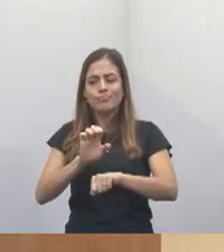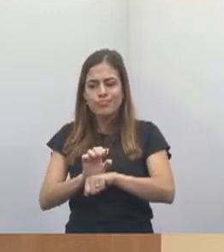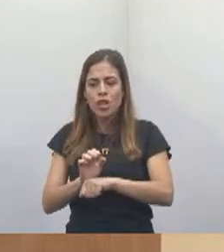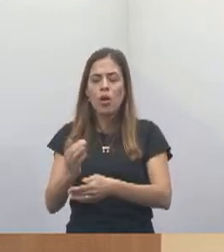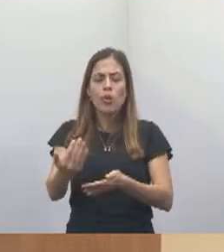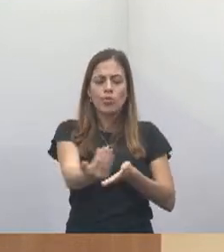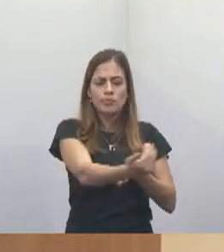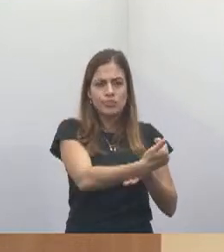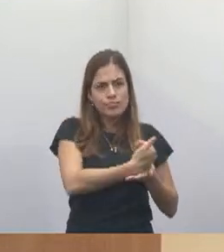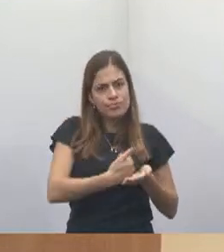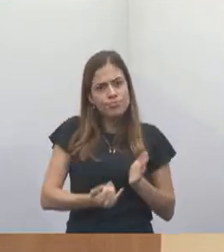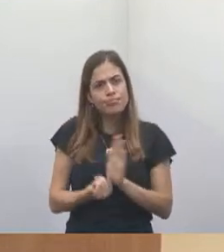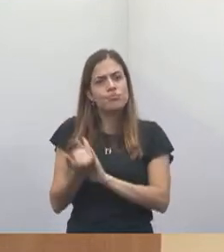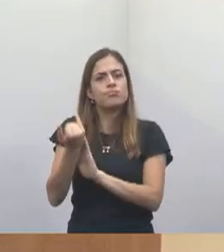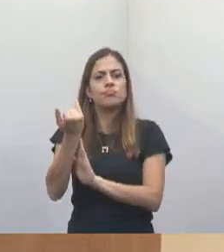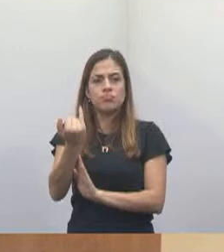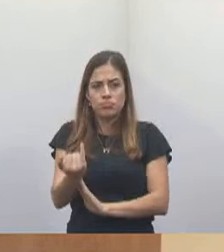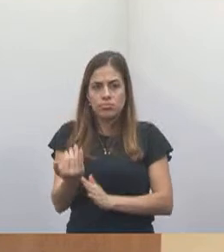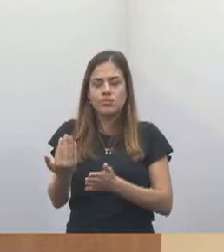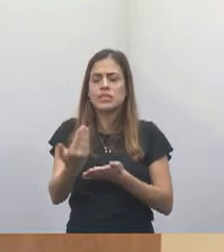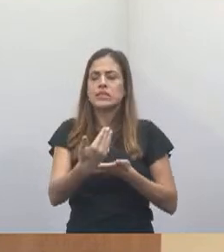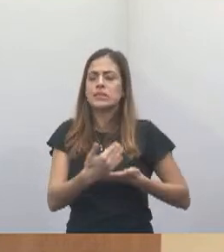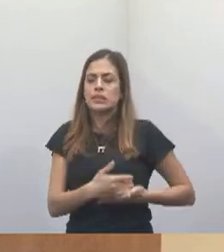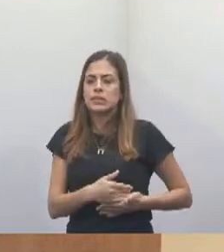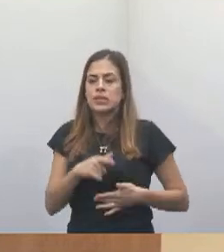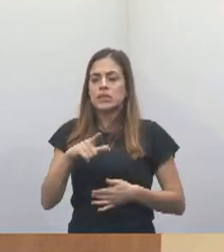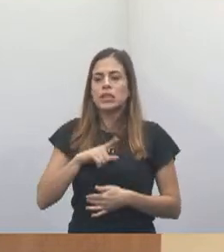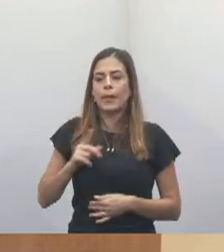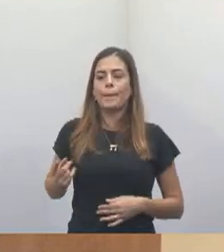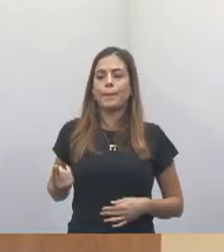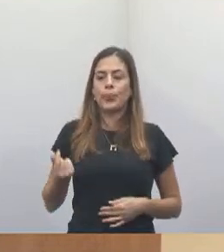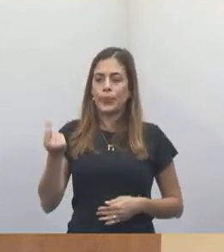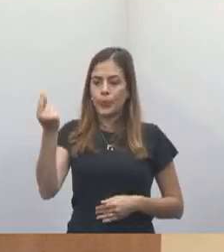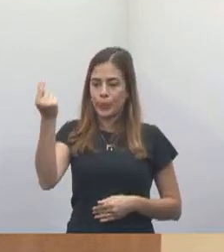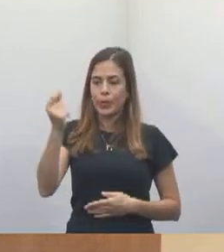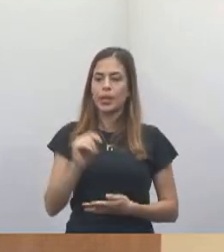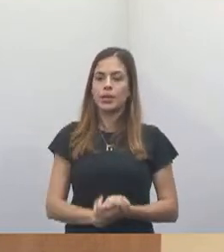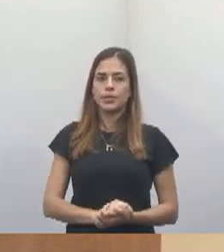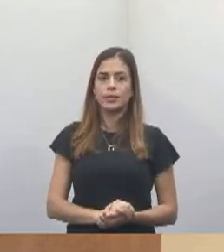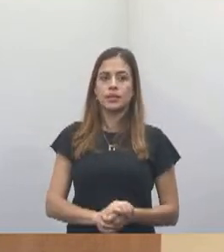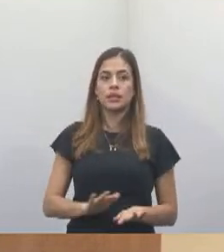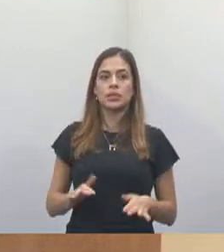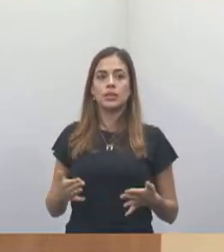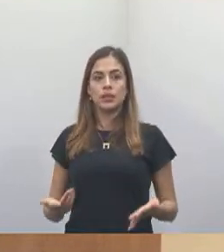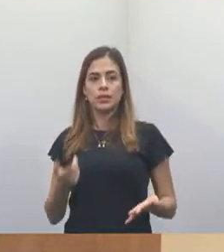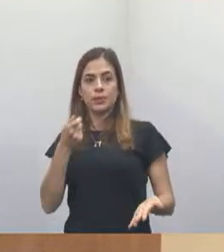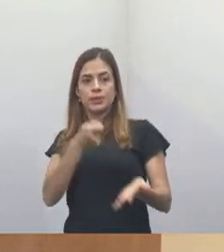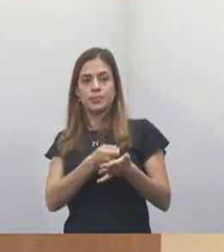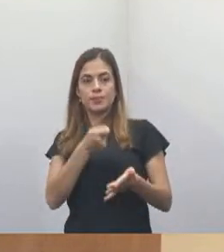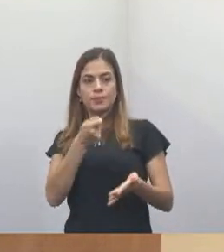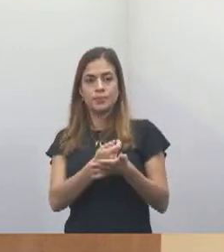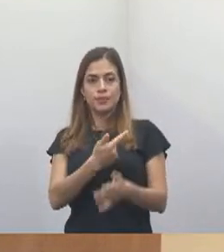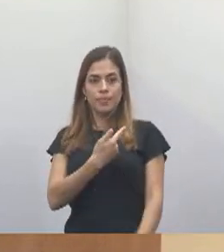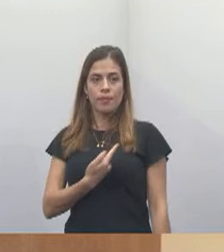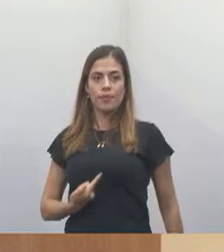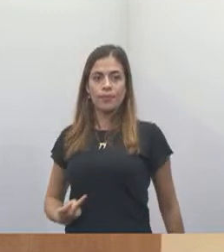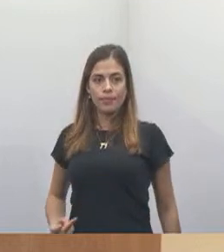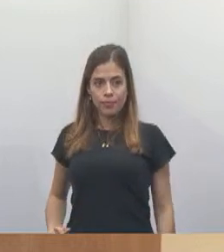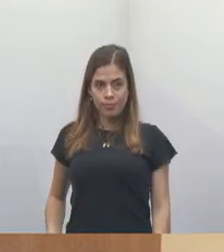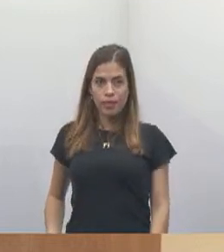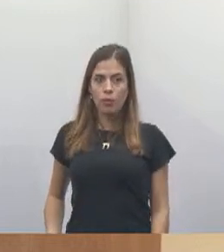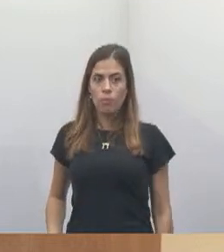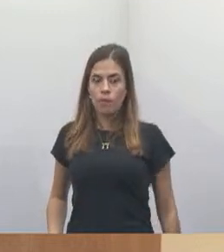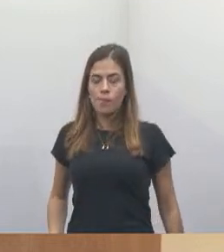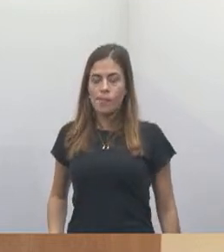arrecada tributos, é o Estado que mais concentra riquezas. Então, cobrar do governador é cobrar de forma justa.